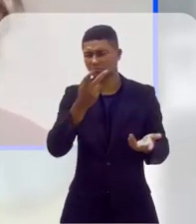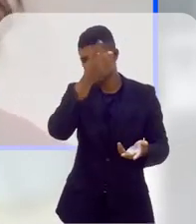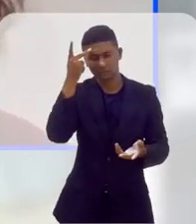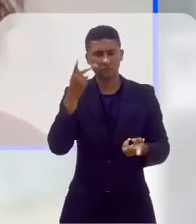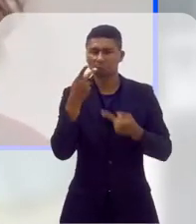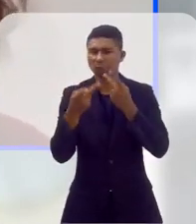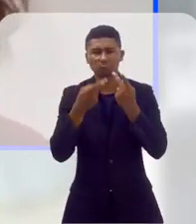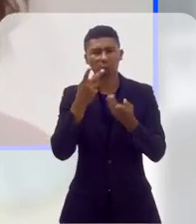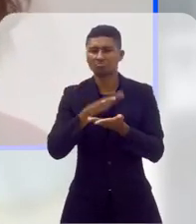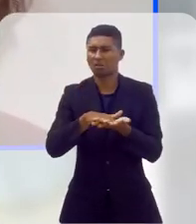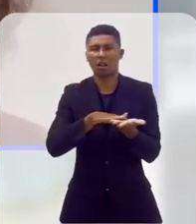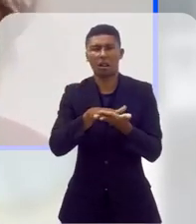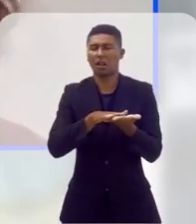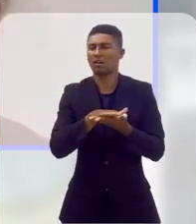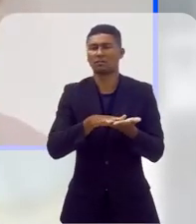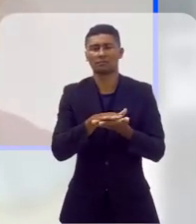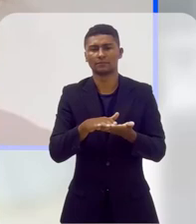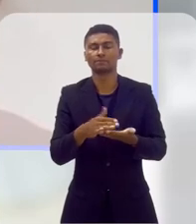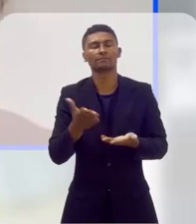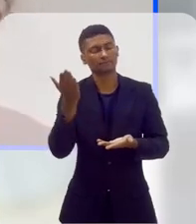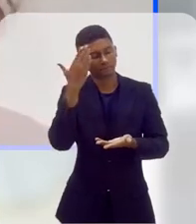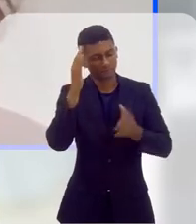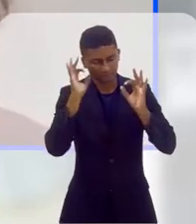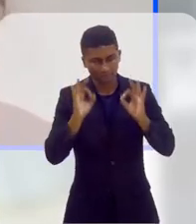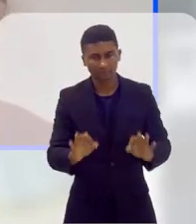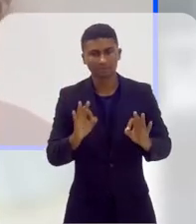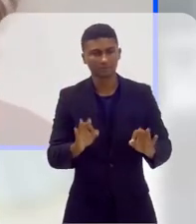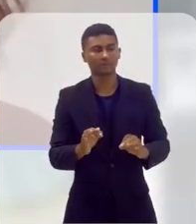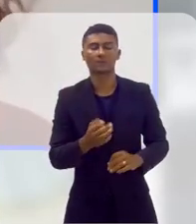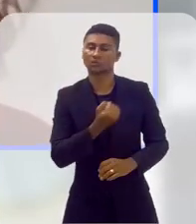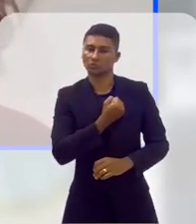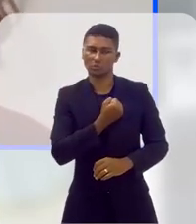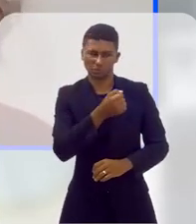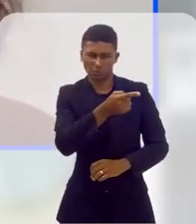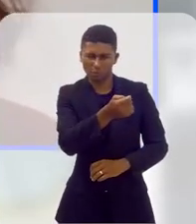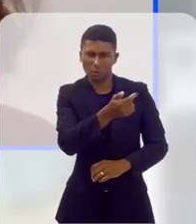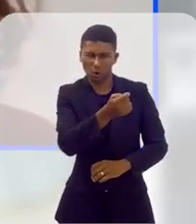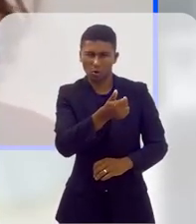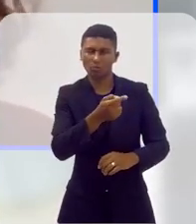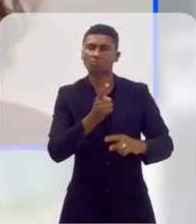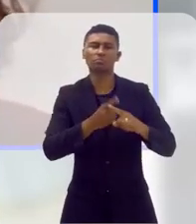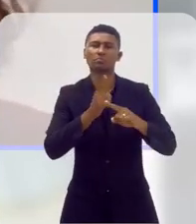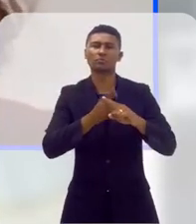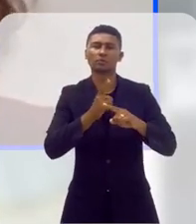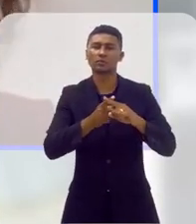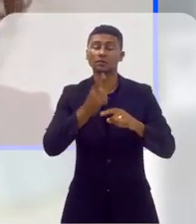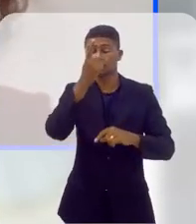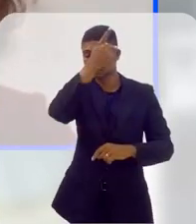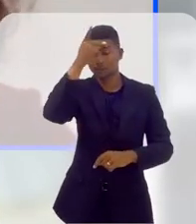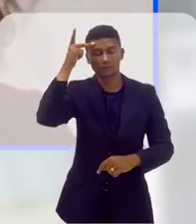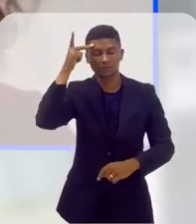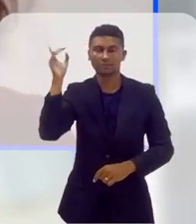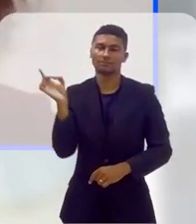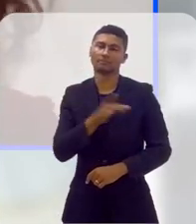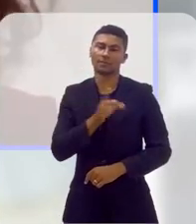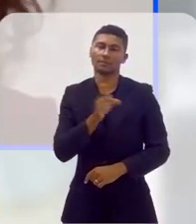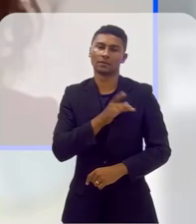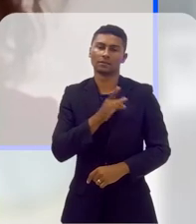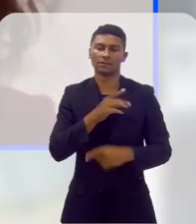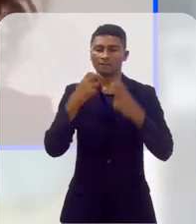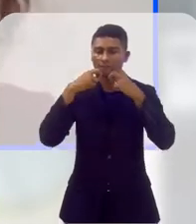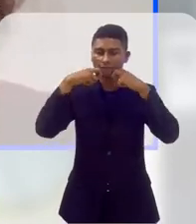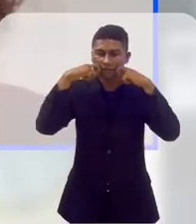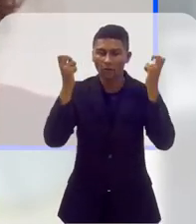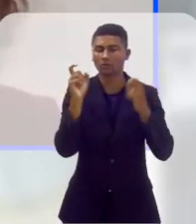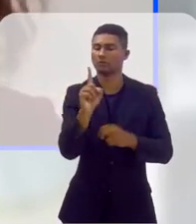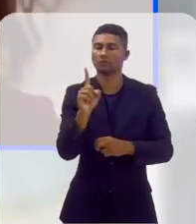nós existimos, então assim, obviamente esse número ele é subnotificado por algumas questões. Uma, porque as pessoas têm medo, eu nem falo